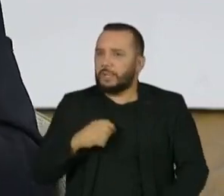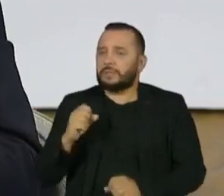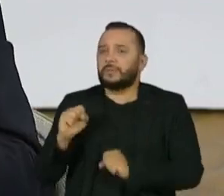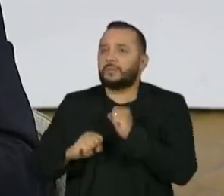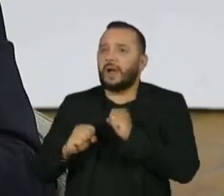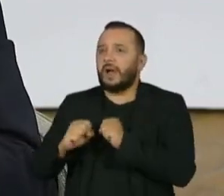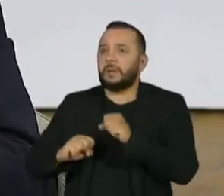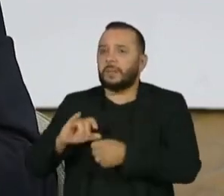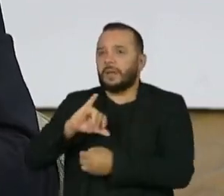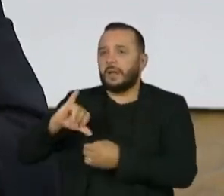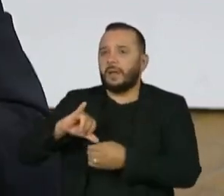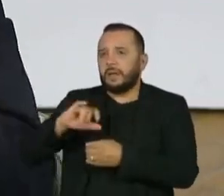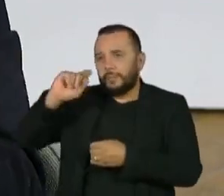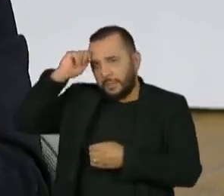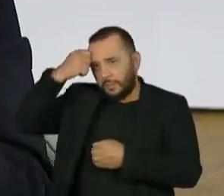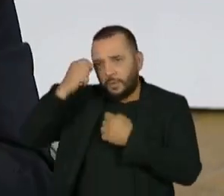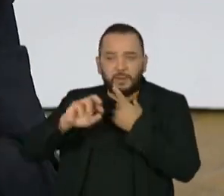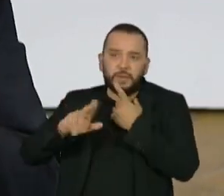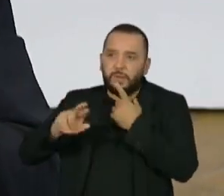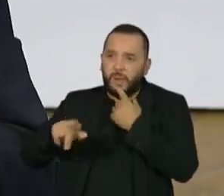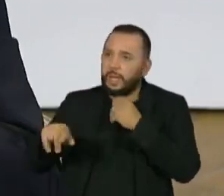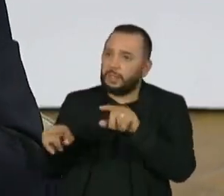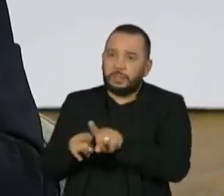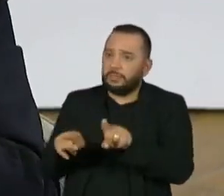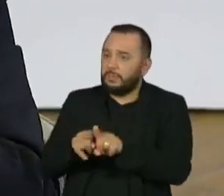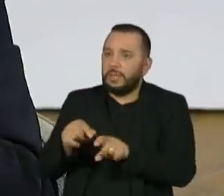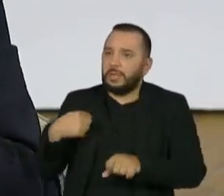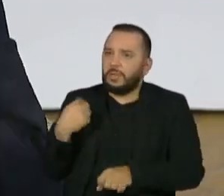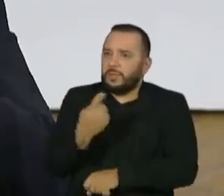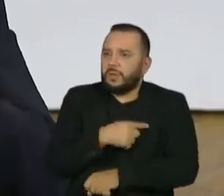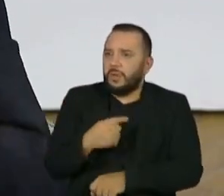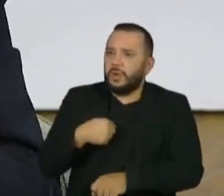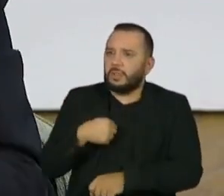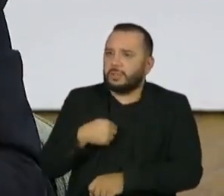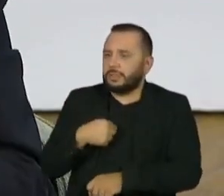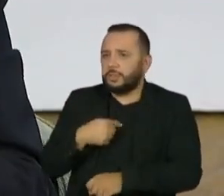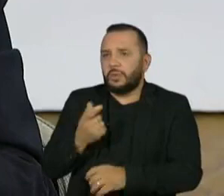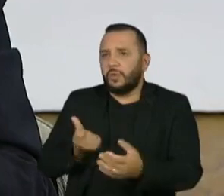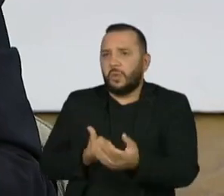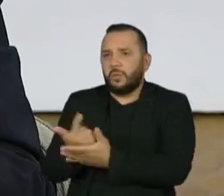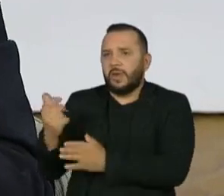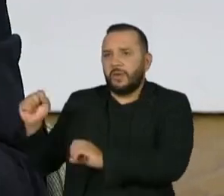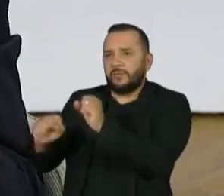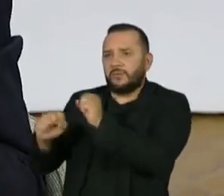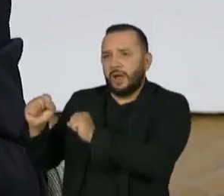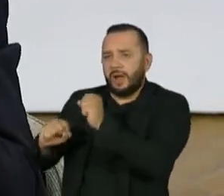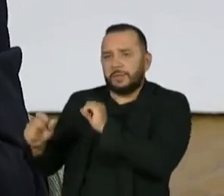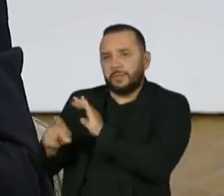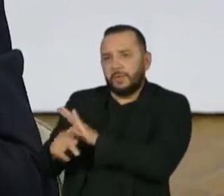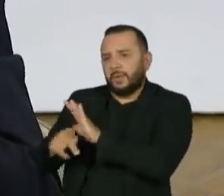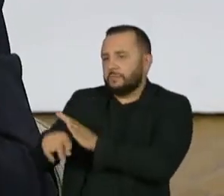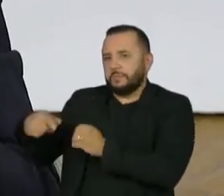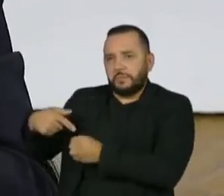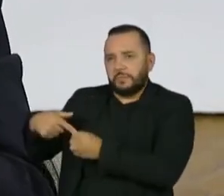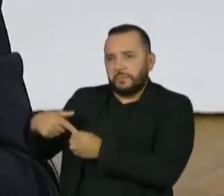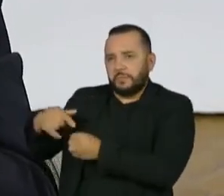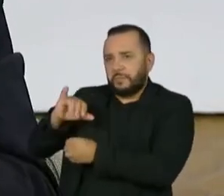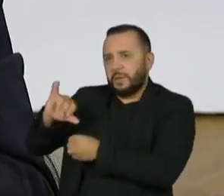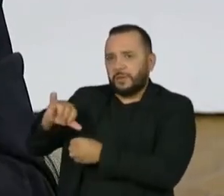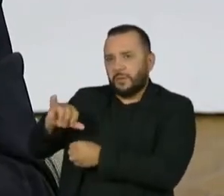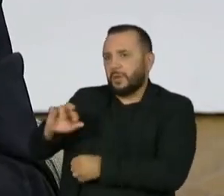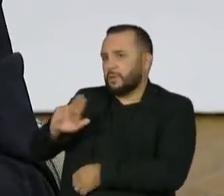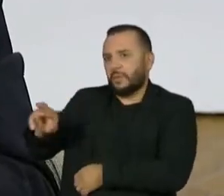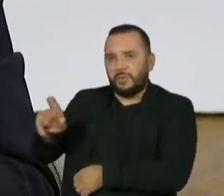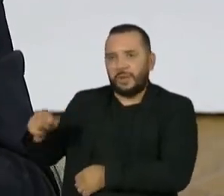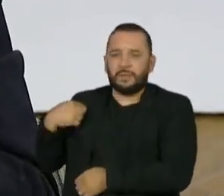nós não somos um produtor. Nós não nos habilitamos para comprar, por exemplo, uma refinaria. Essa não é a lógica do